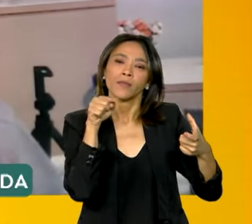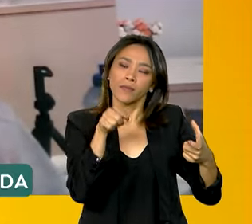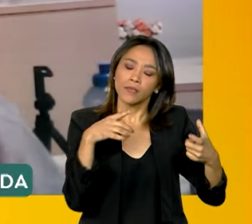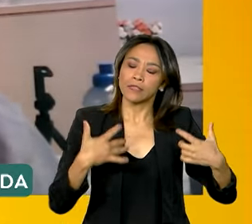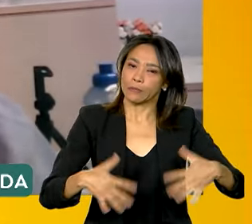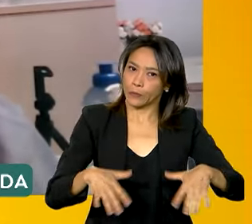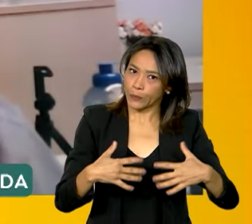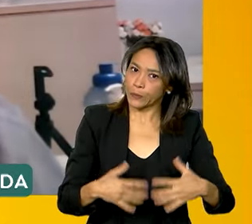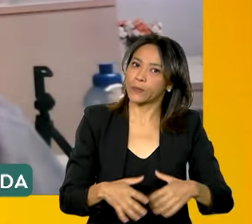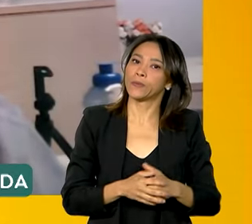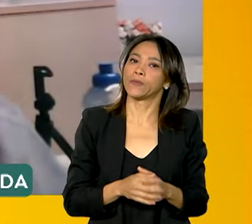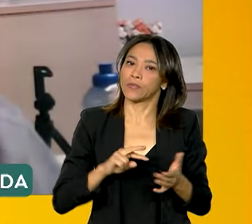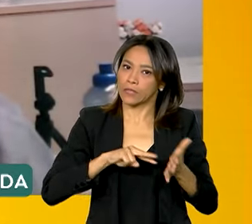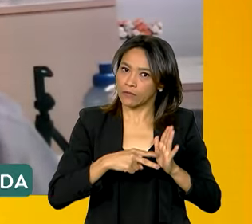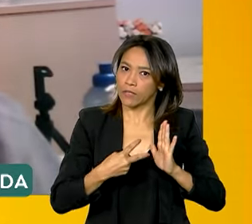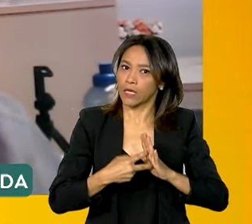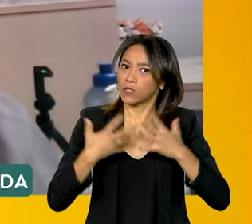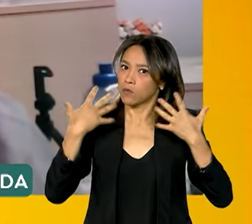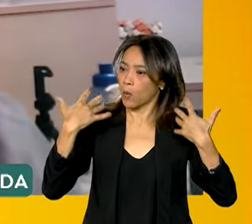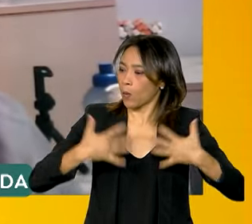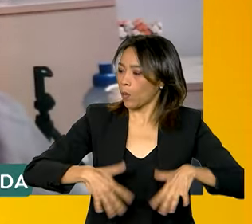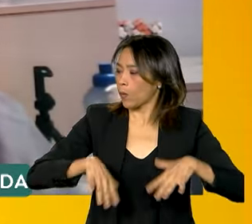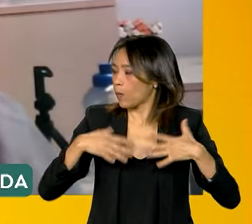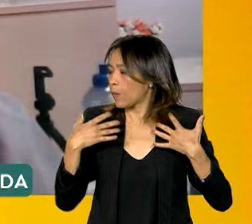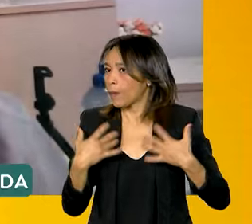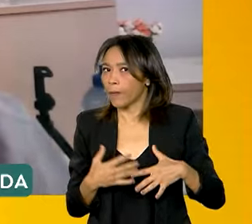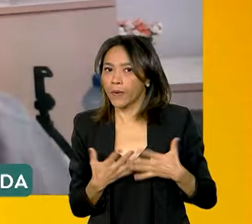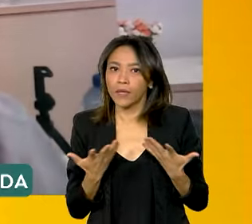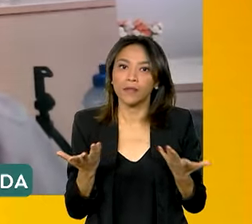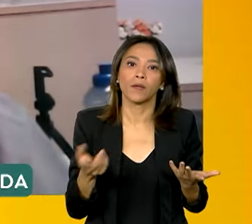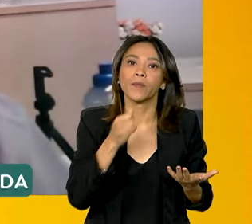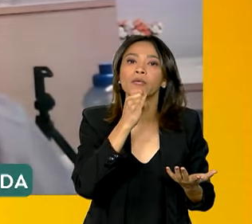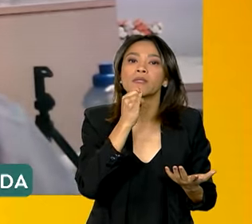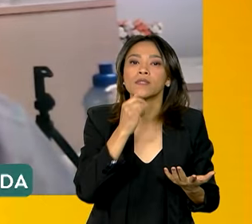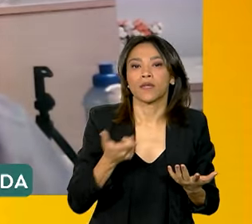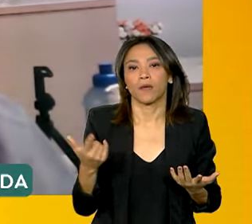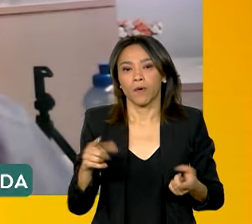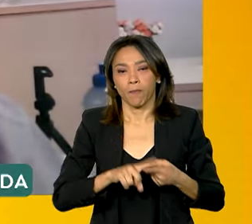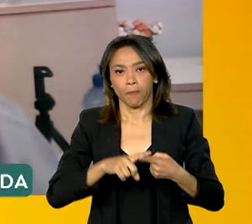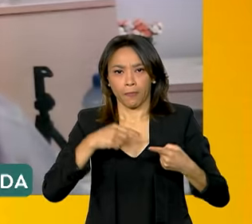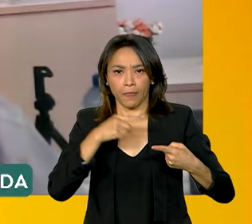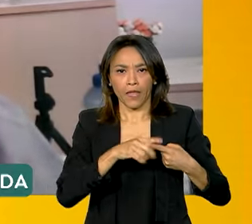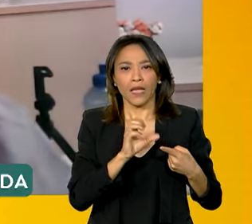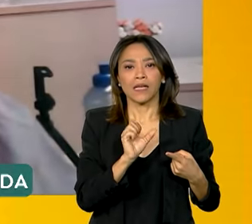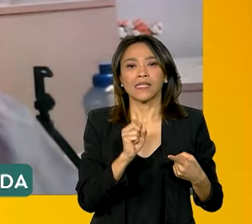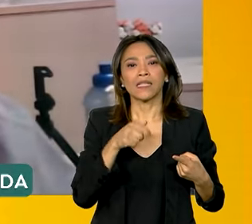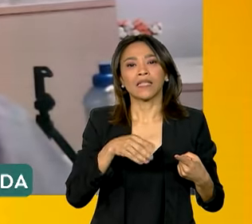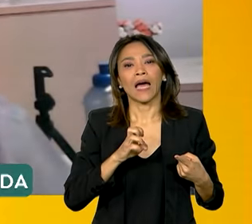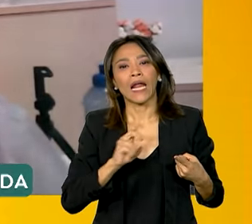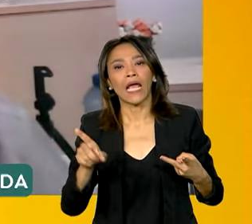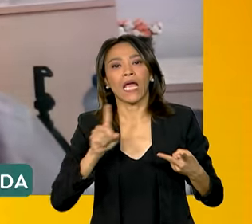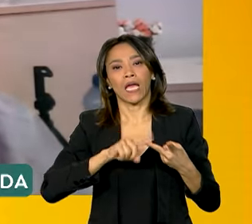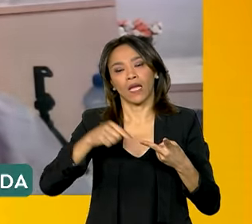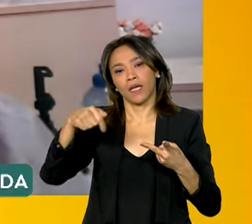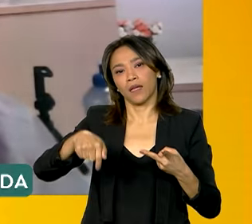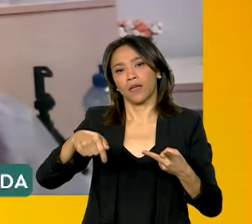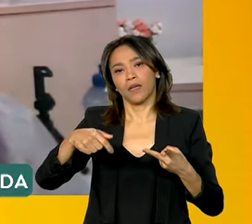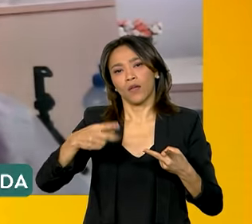cresceram significativamente, né? Então, você pega aí portos como Barca Arena, Santarém, Itacoatiara,